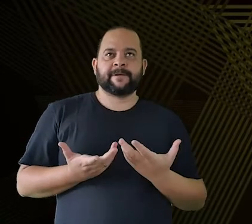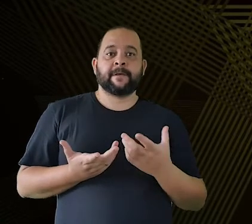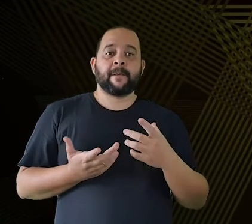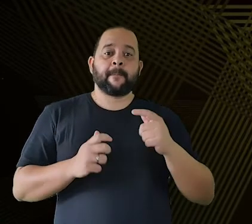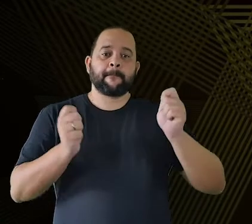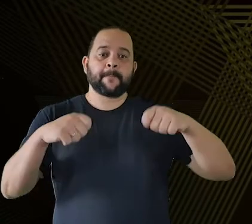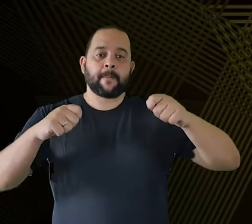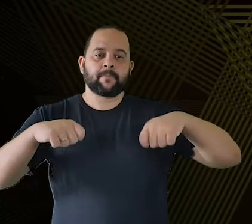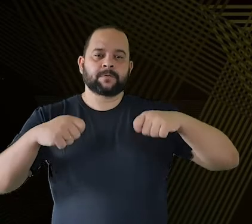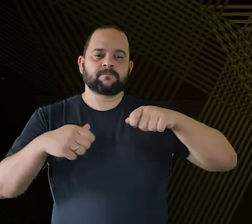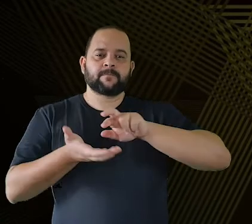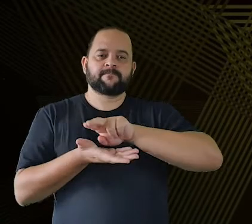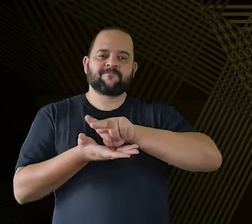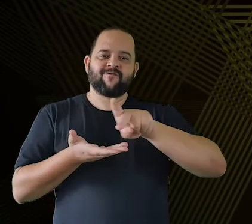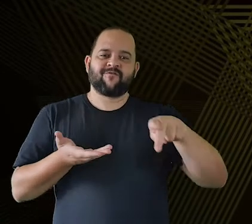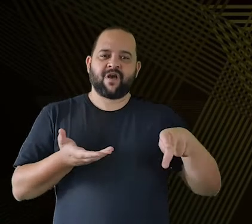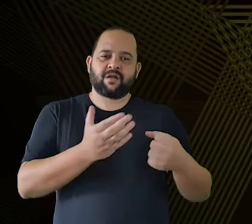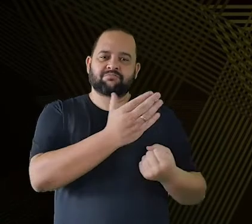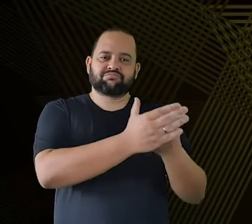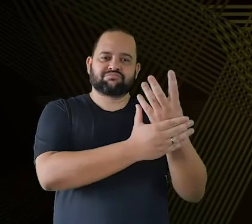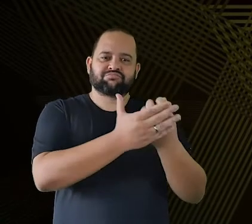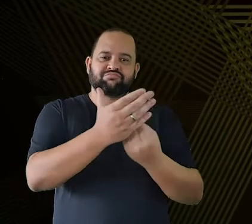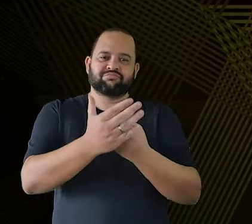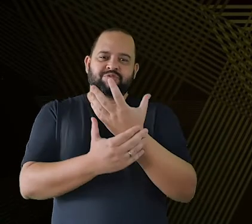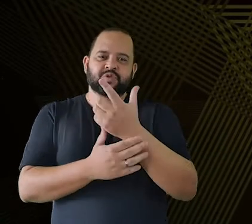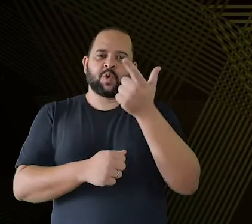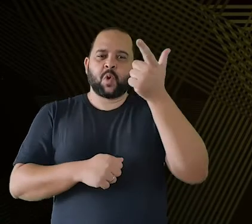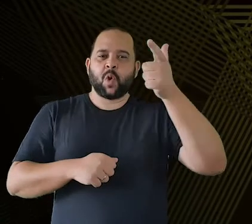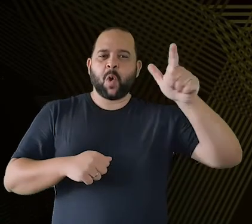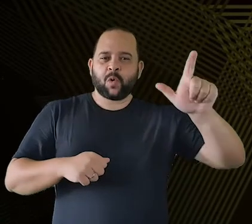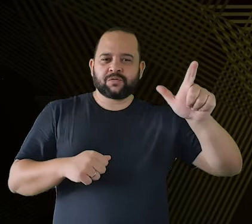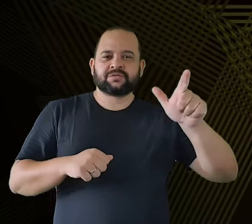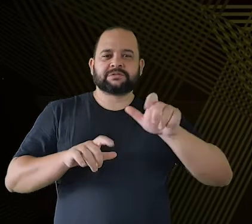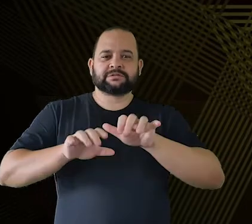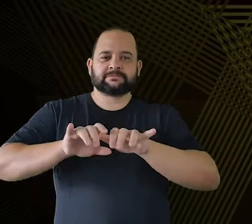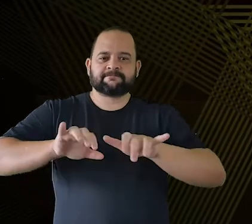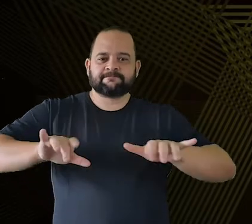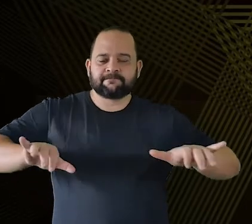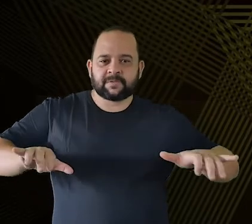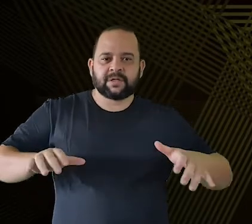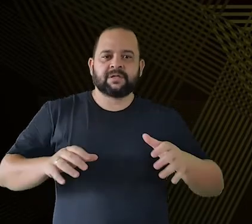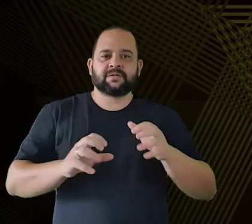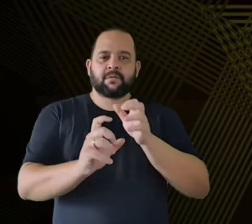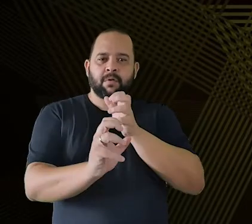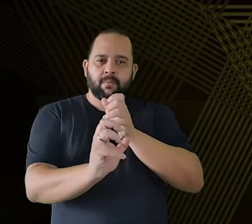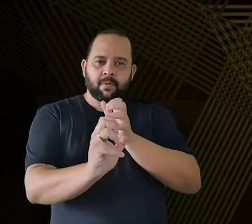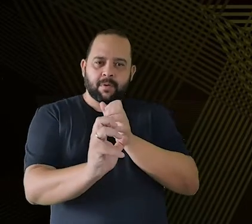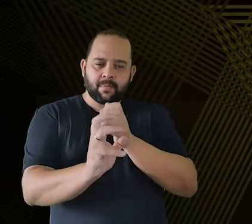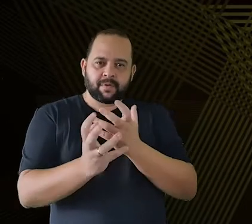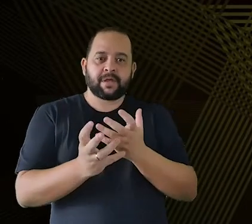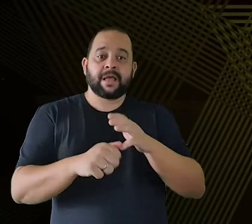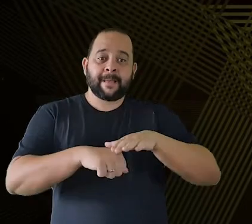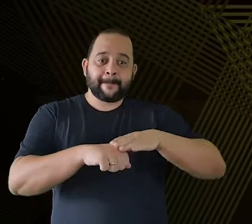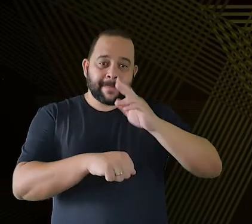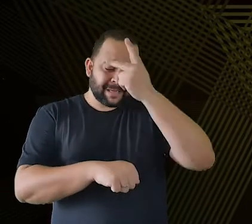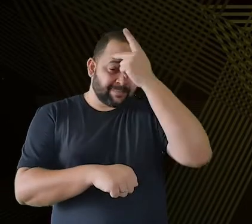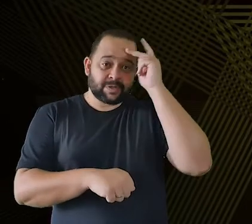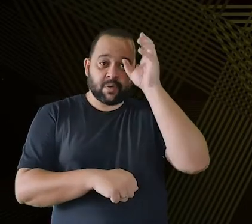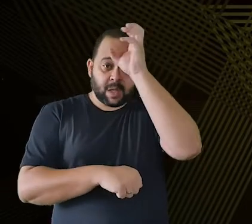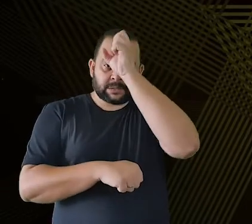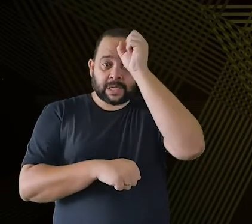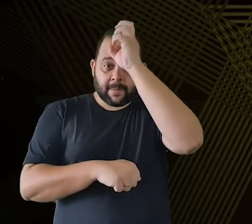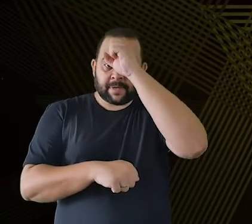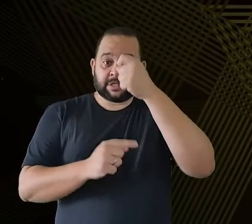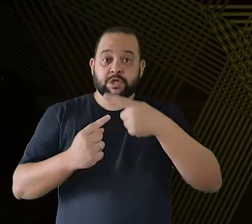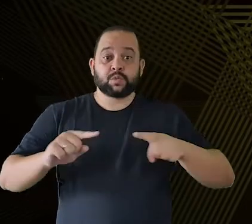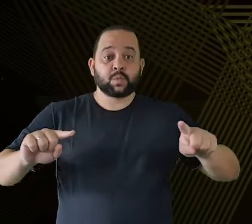mais possibilidades de acontecer com órgãos, instrumentos de teclado, mais gente tocando, o ensino regular de música no